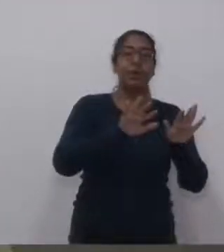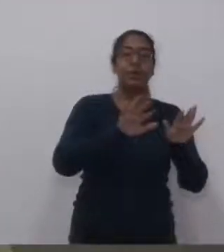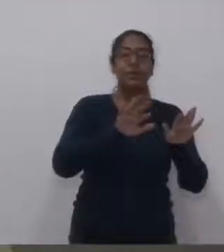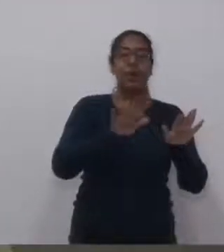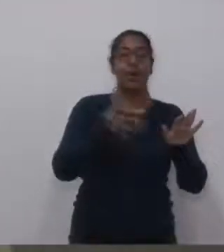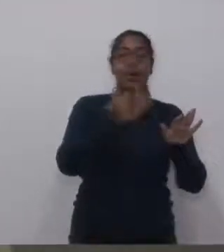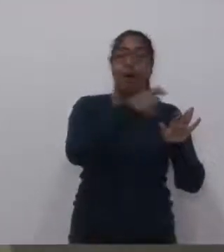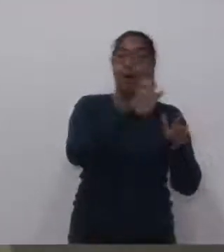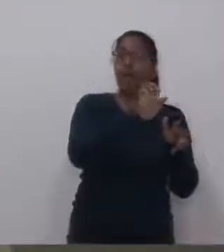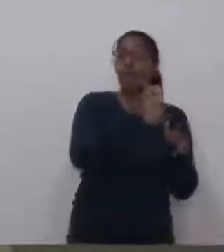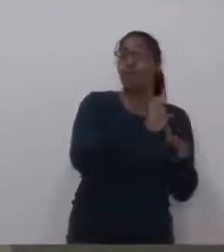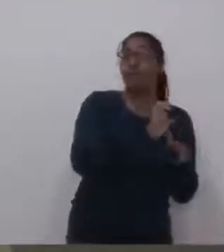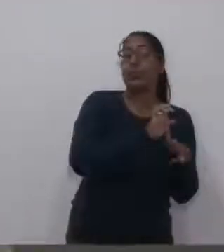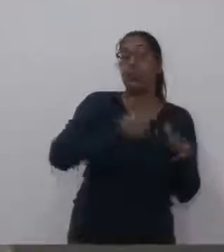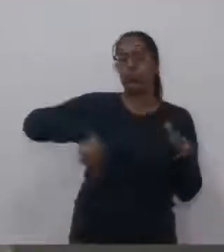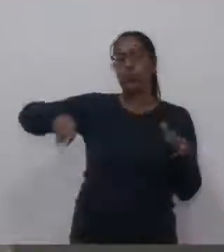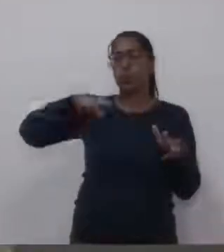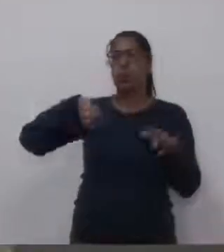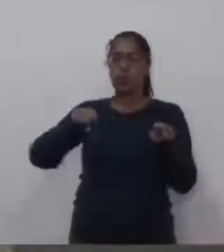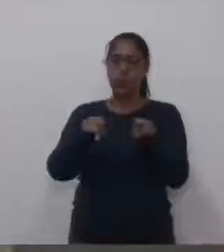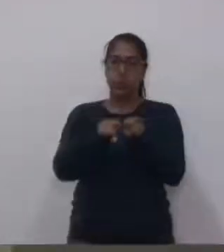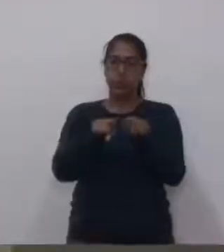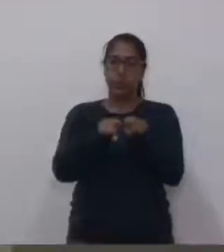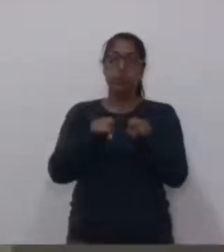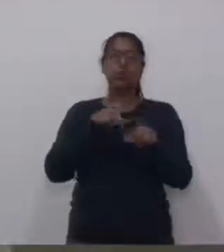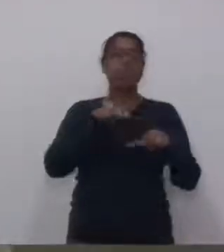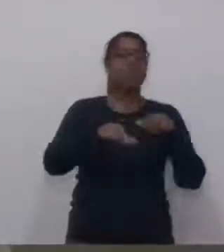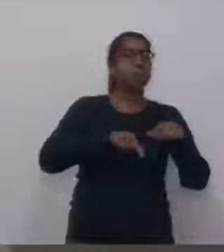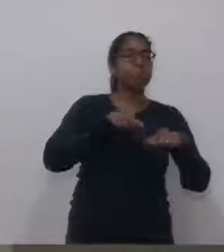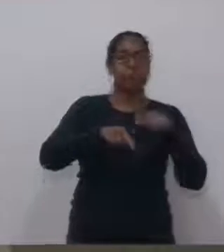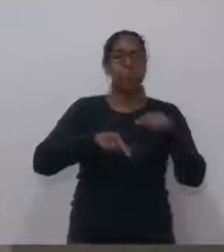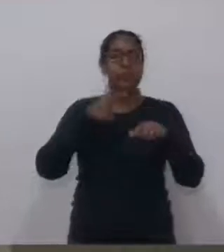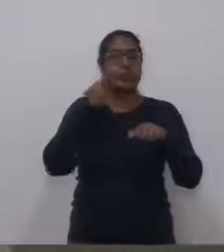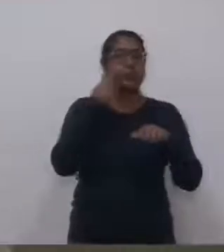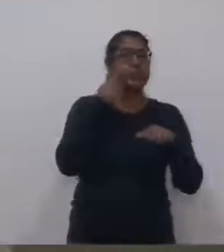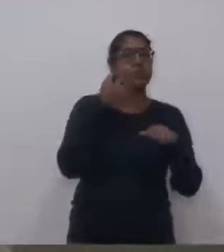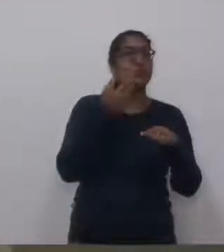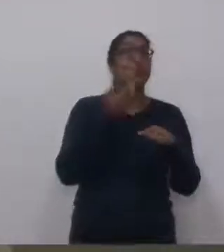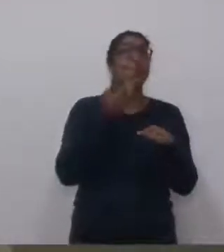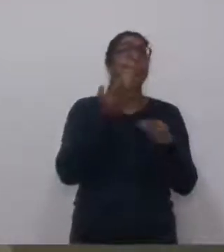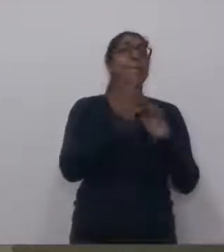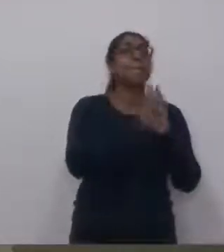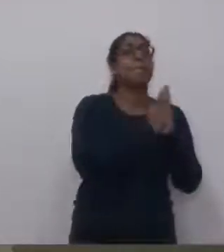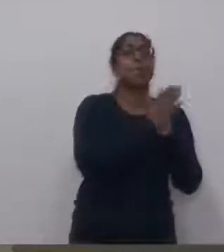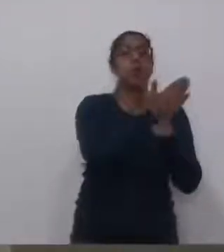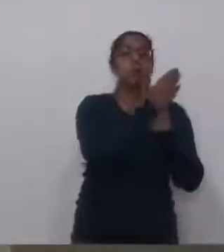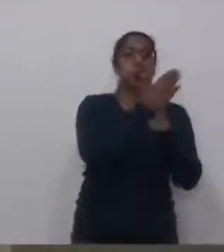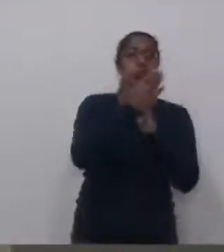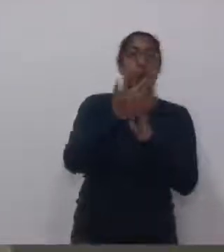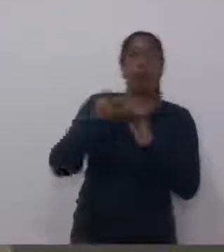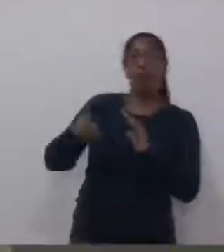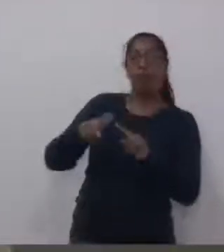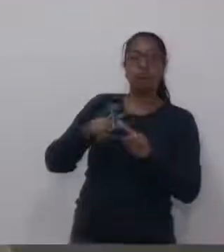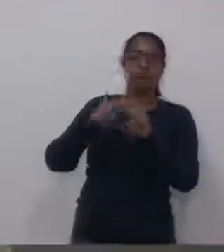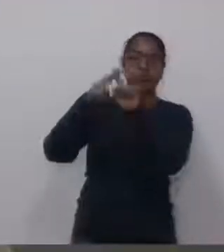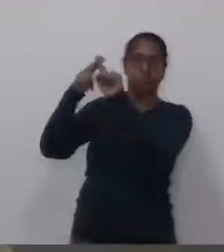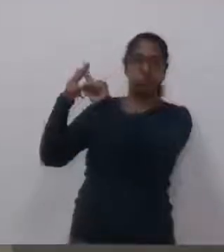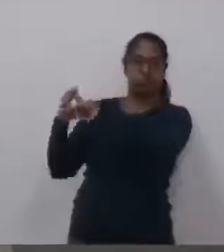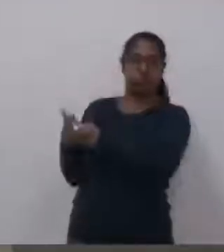parte do Executivo, de nós todos, no que pudermos, trabalhar para viabilizar o restauro aí da estação.